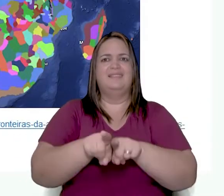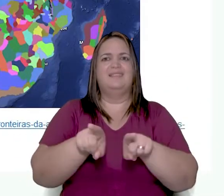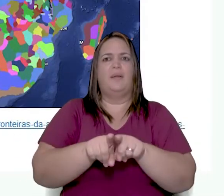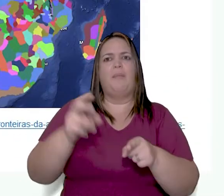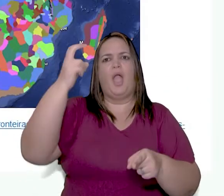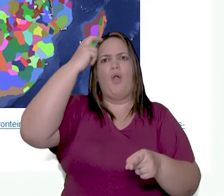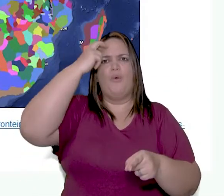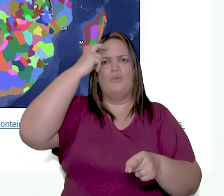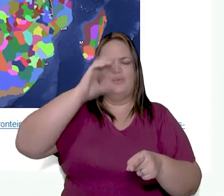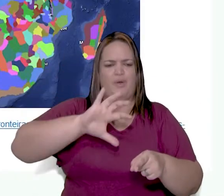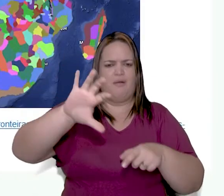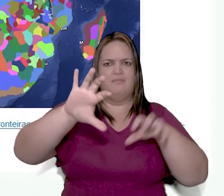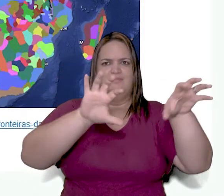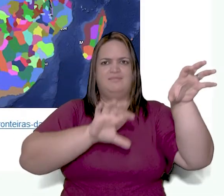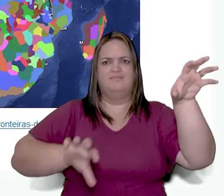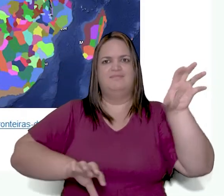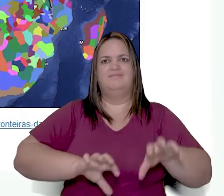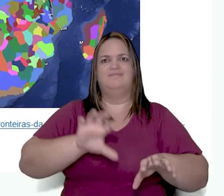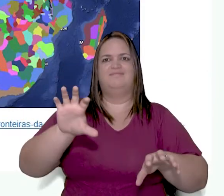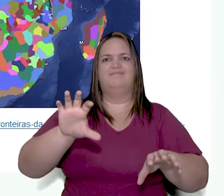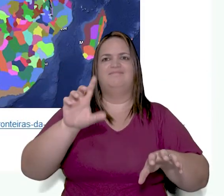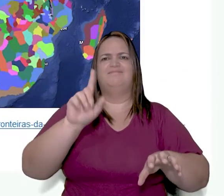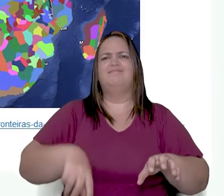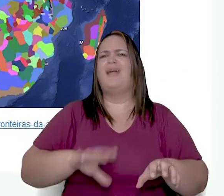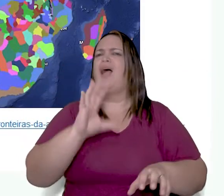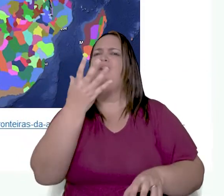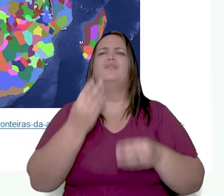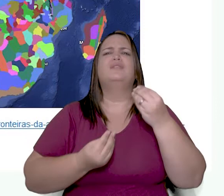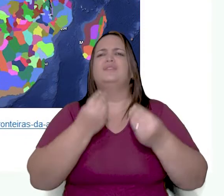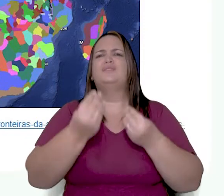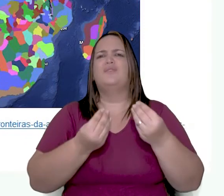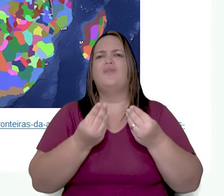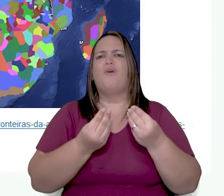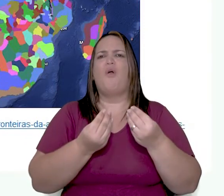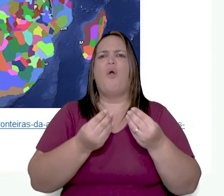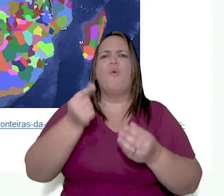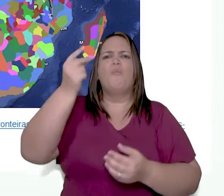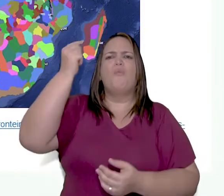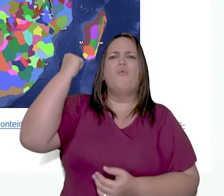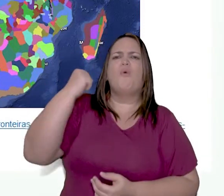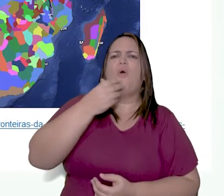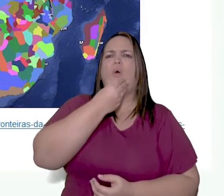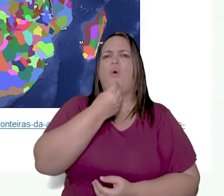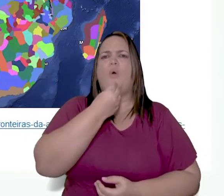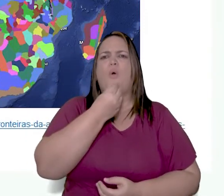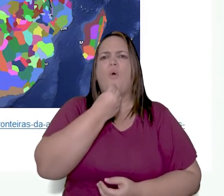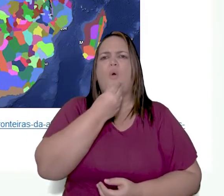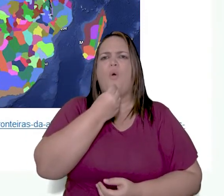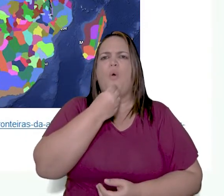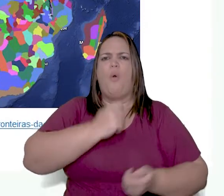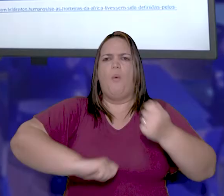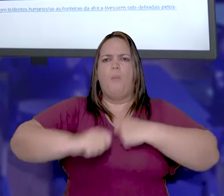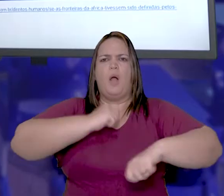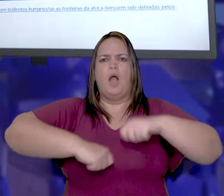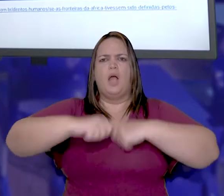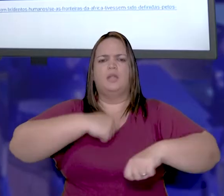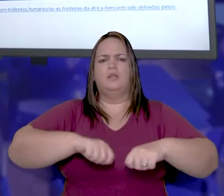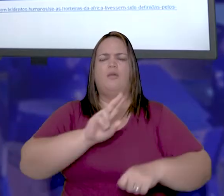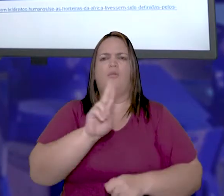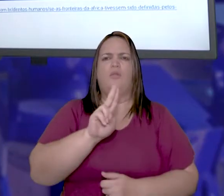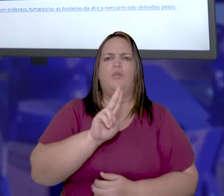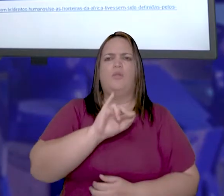mapa da divisão étnica cultural do continente africano. Essa divisão, ela foi